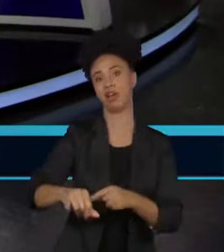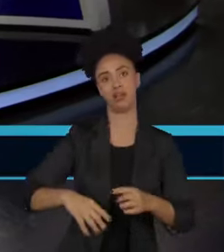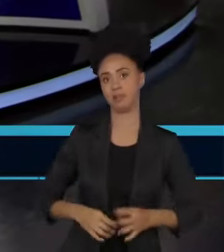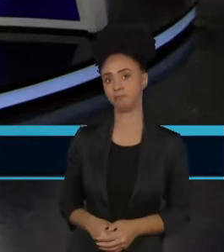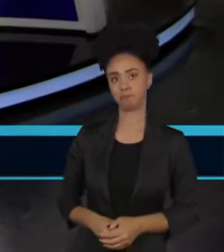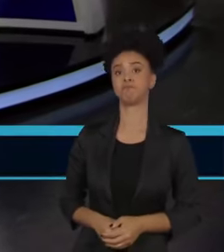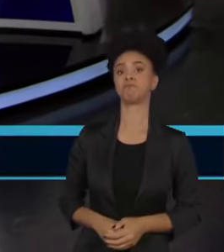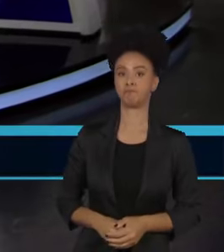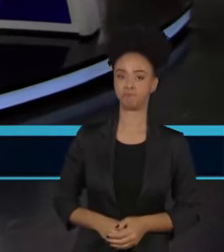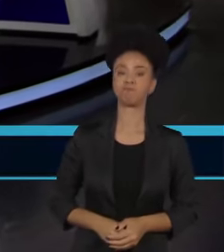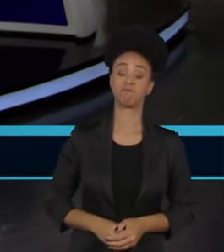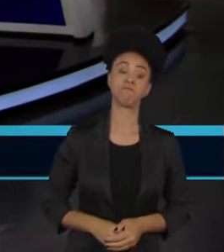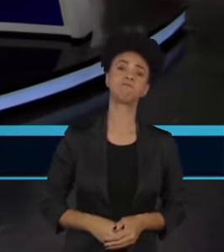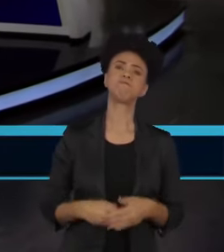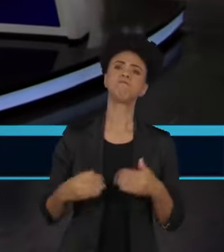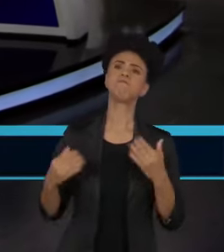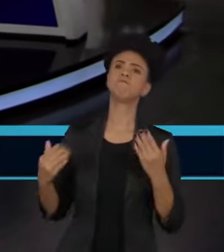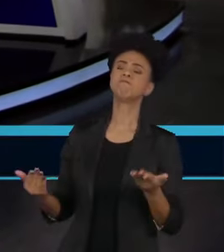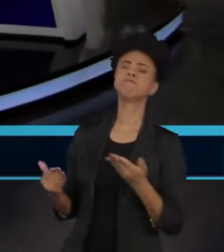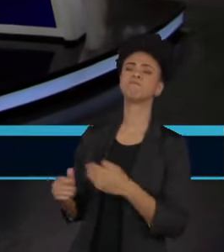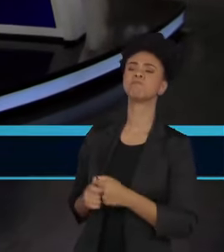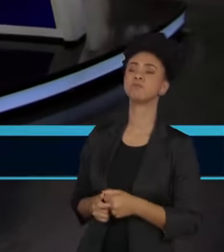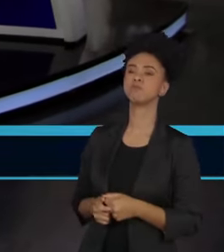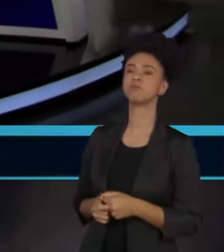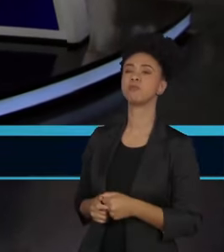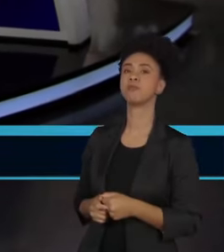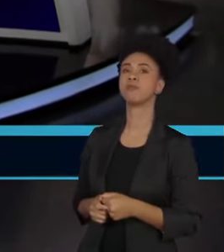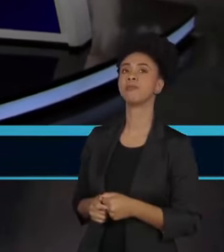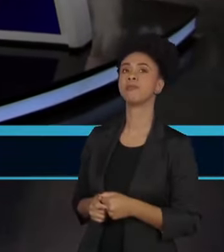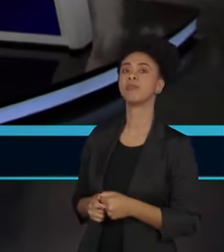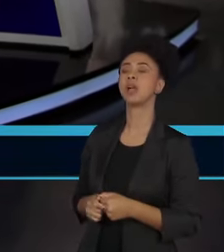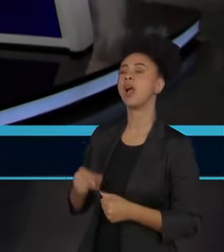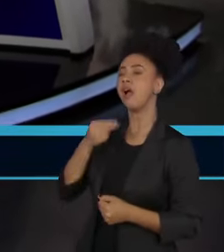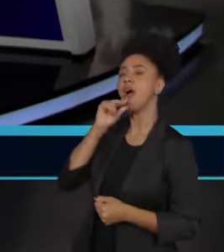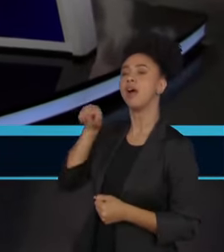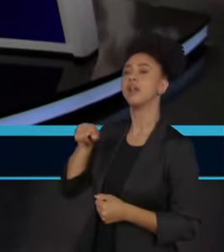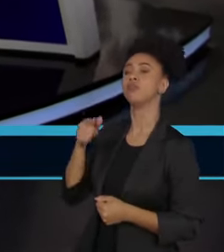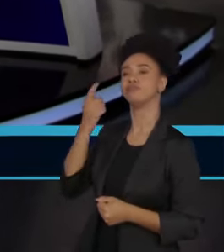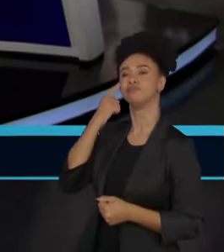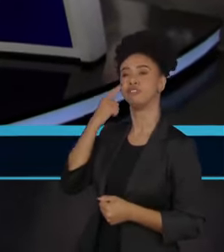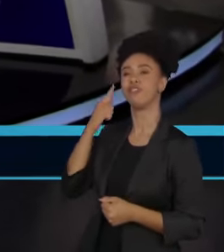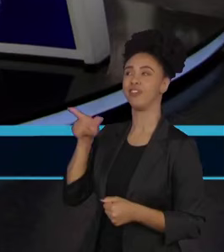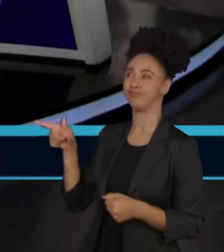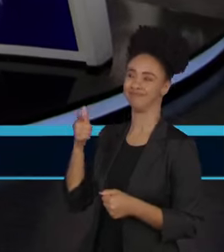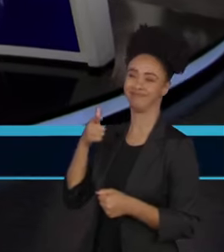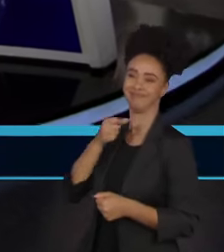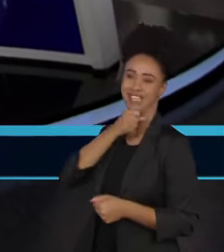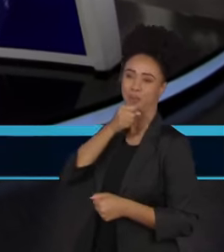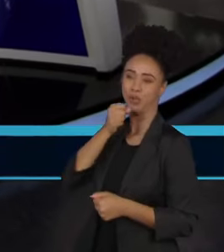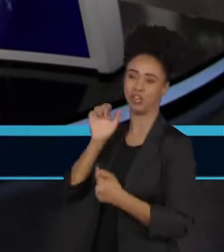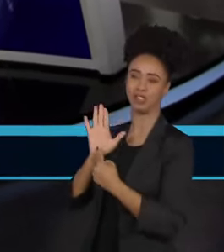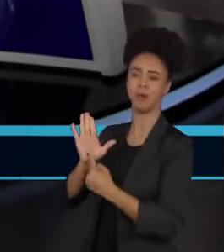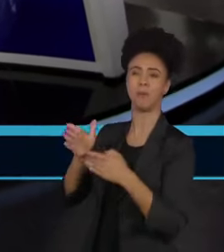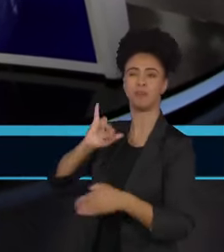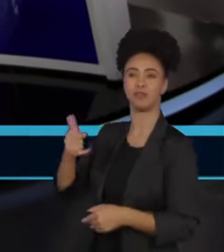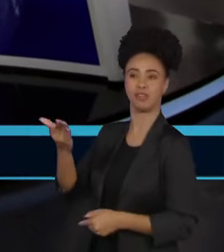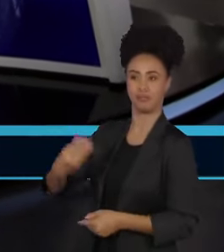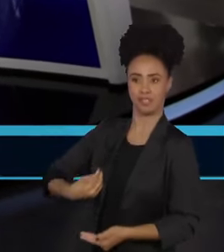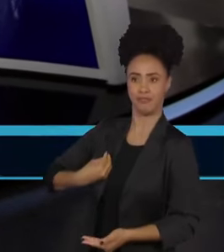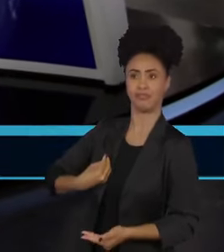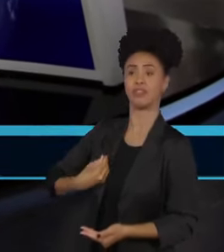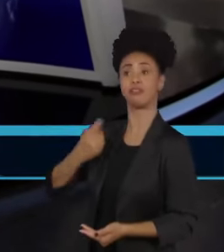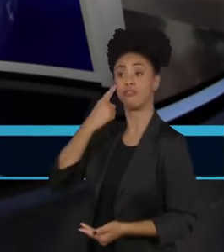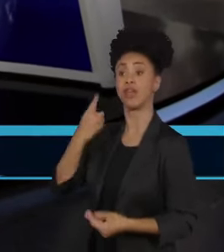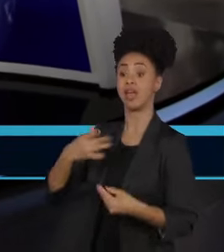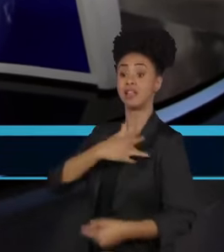Bom, doutor Arnaldo, os prejuízos ao meio ambiente estão claros, a matéria do Jerônimo trouxe isso para a gente, mas eu queria aproveitar a presença do senhor para falar dos